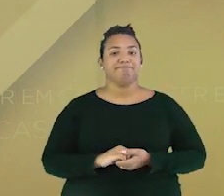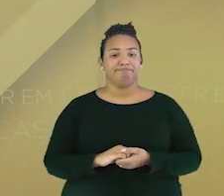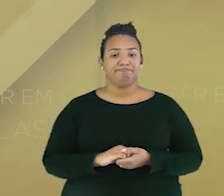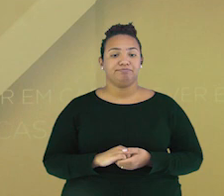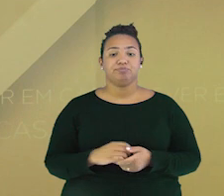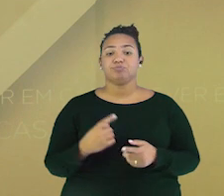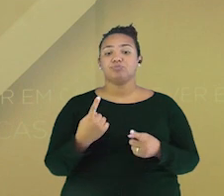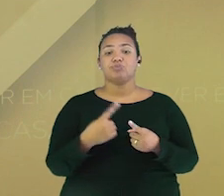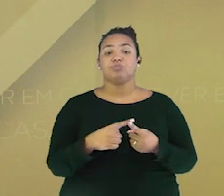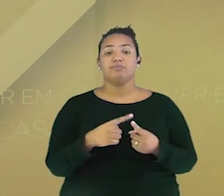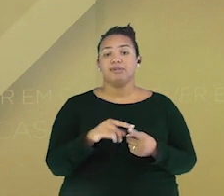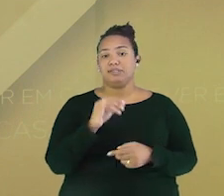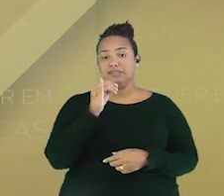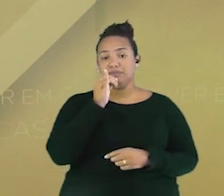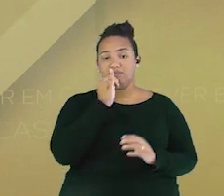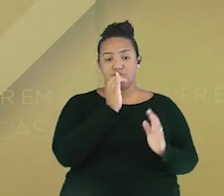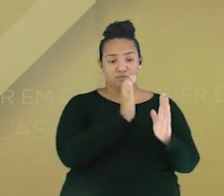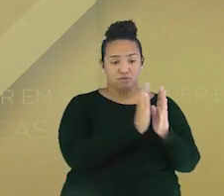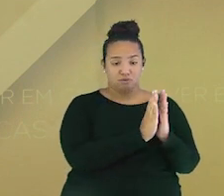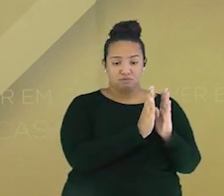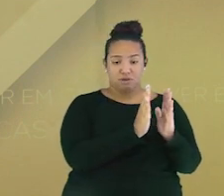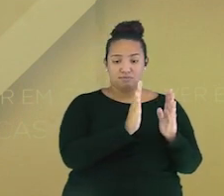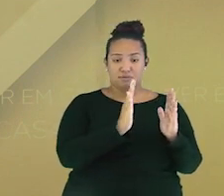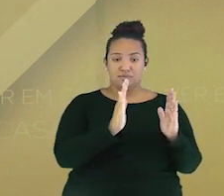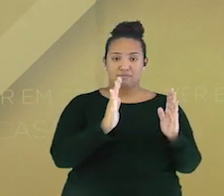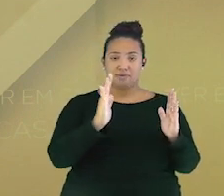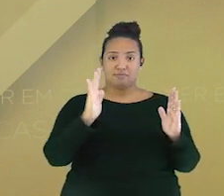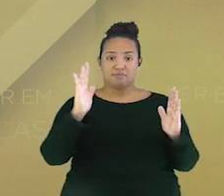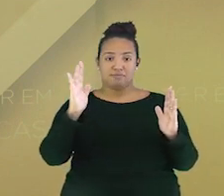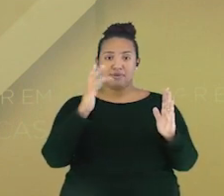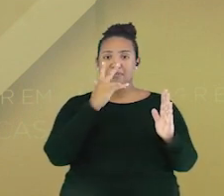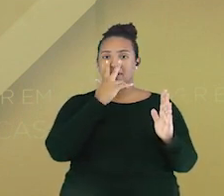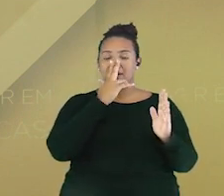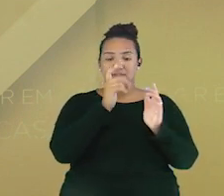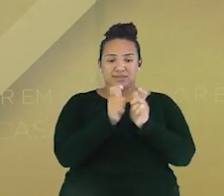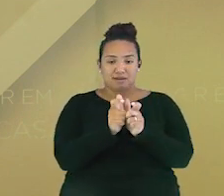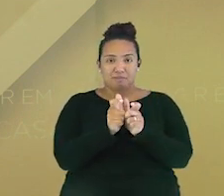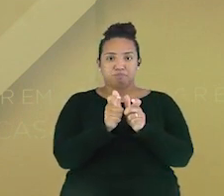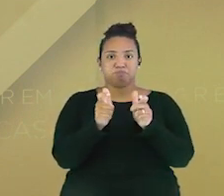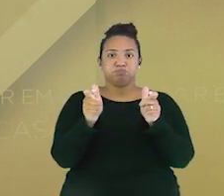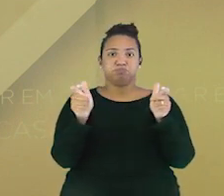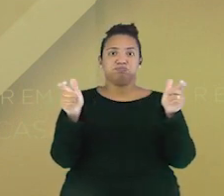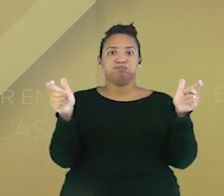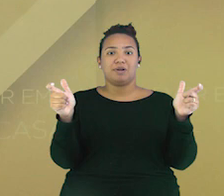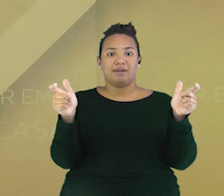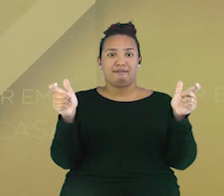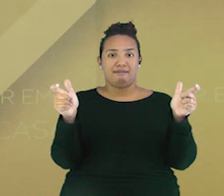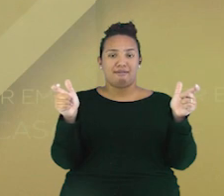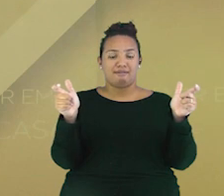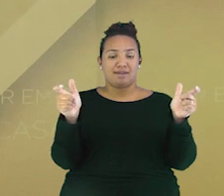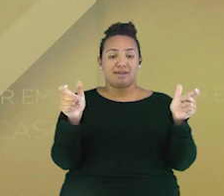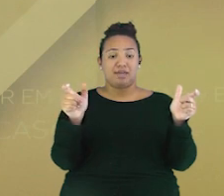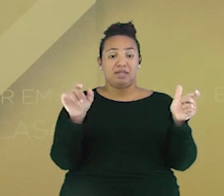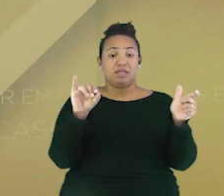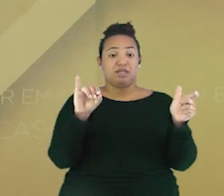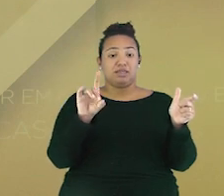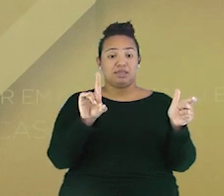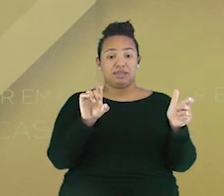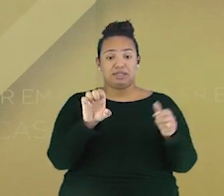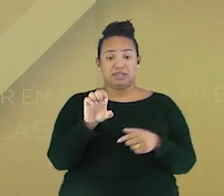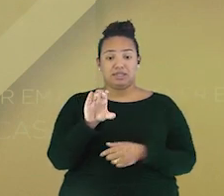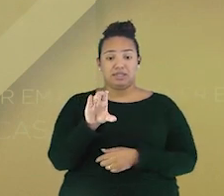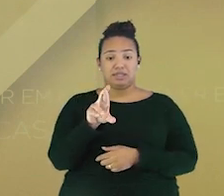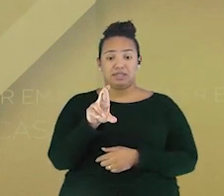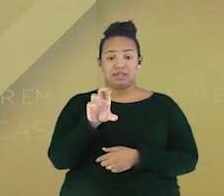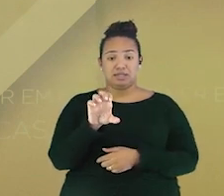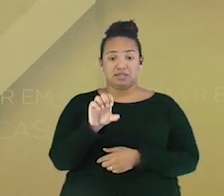crescente é quando cresce, quando aumenta. Ordem decrescente é quando